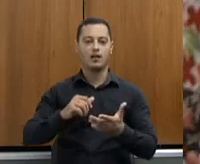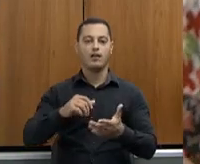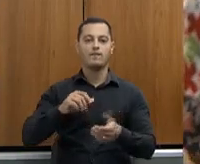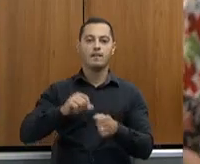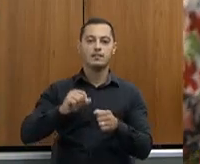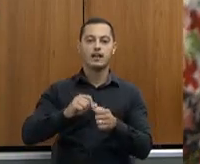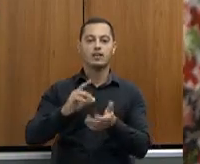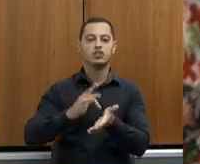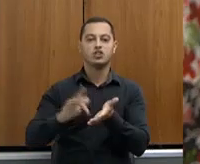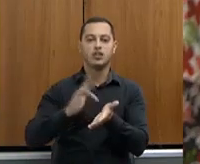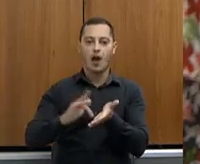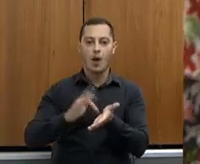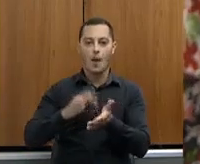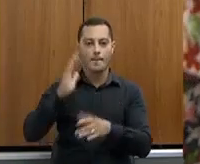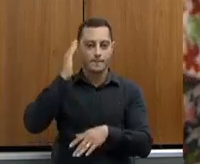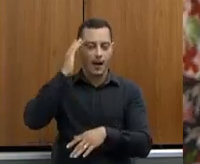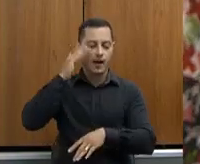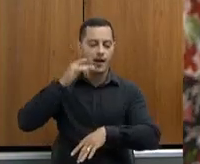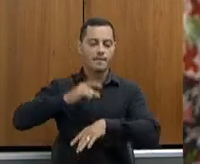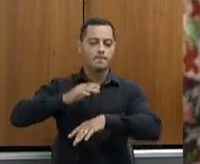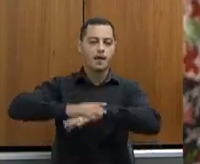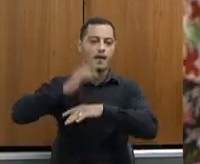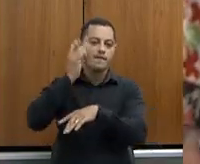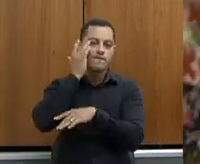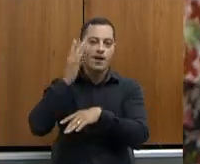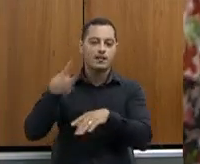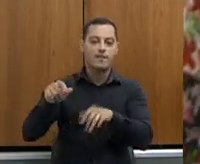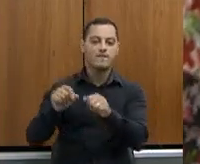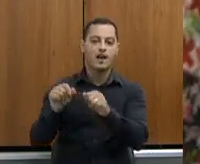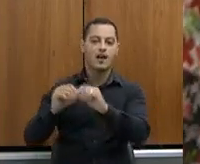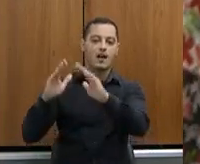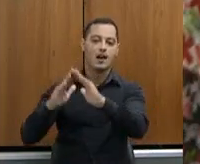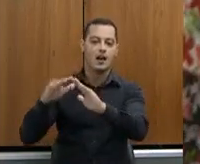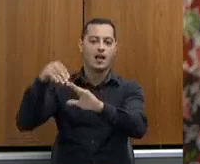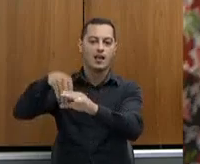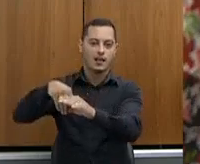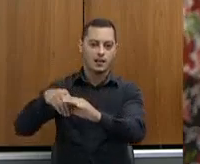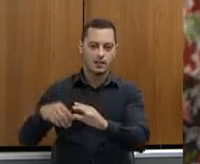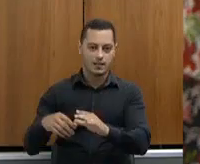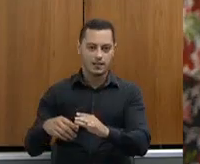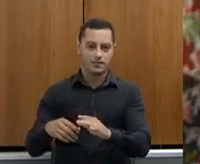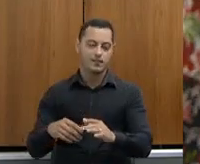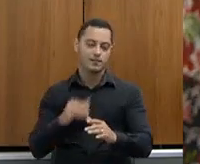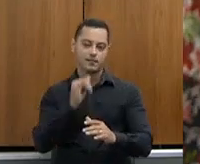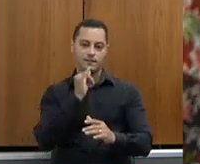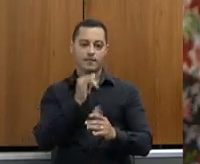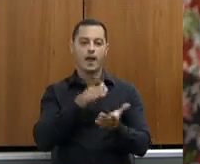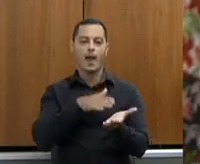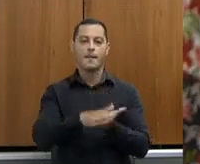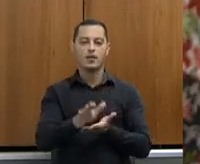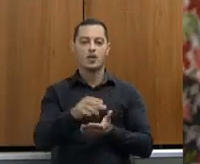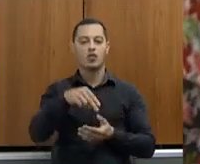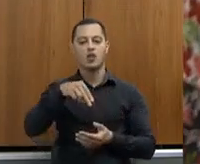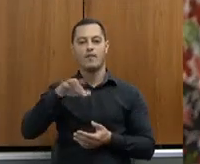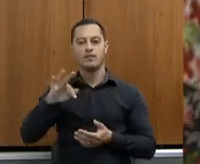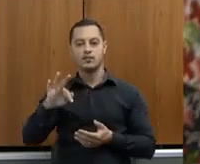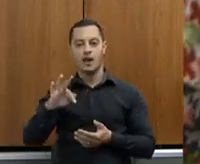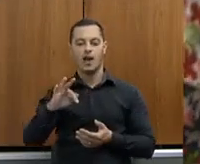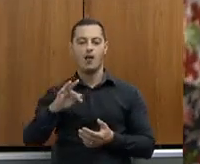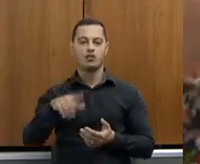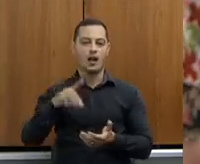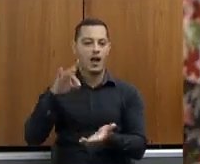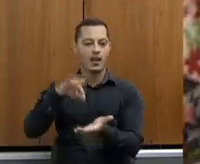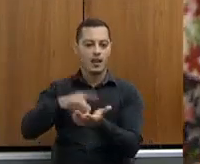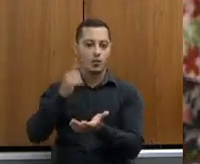propriedade rural. Então, hoje, a emissão de GTA já é uma realidade, a emissão da nota fiscal já é uma realidade, a